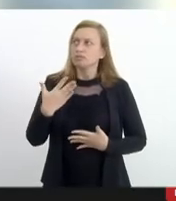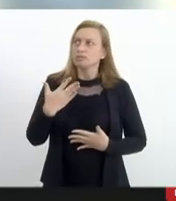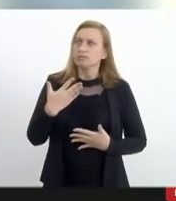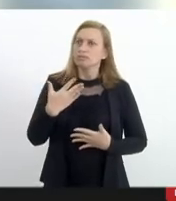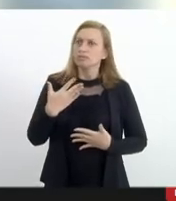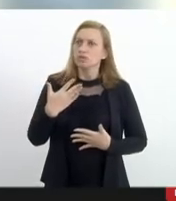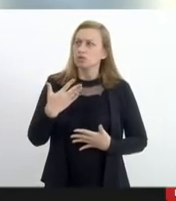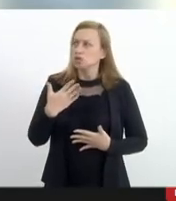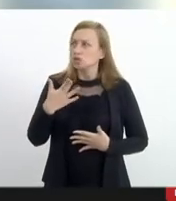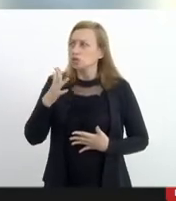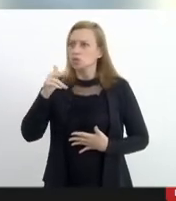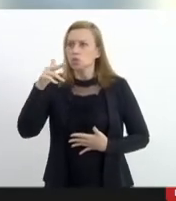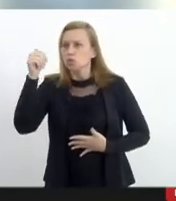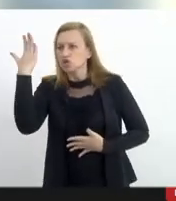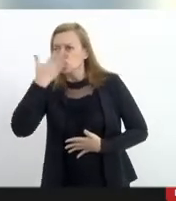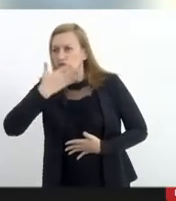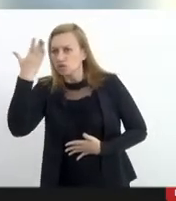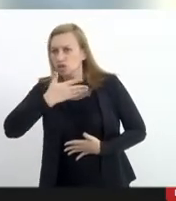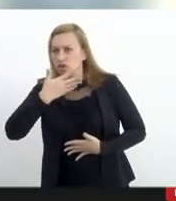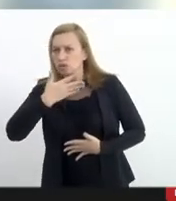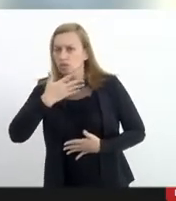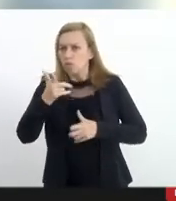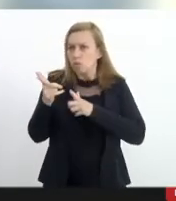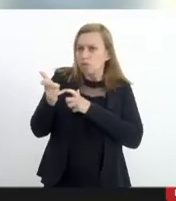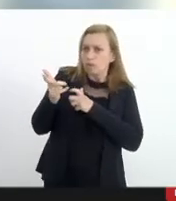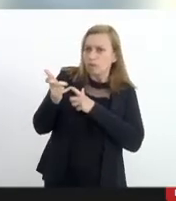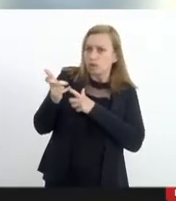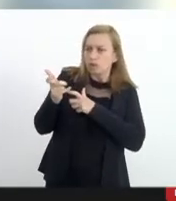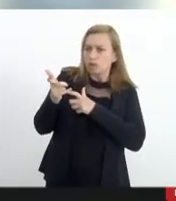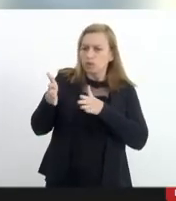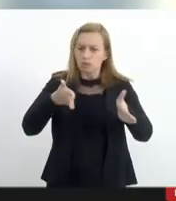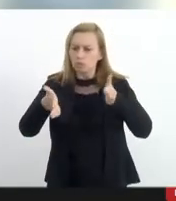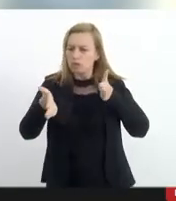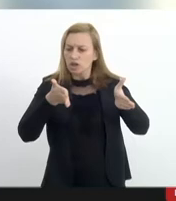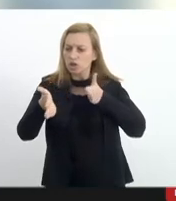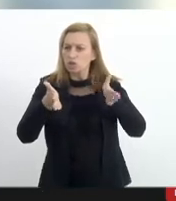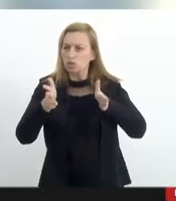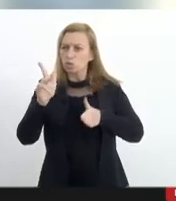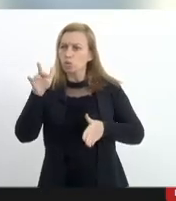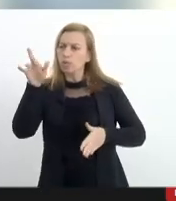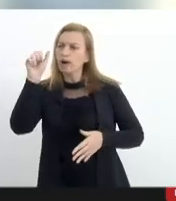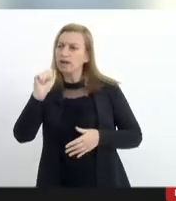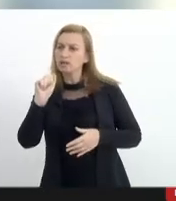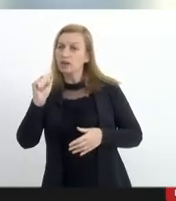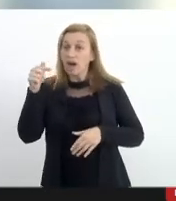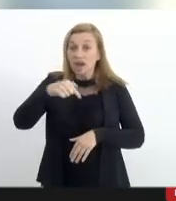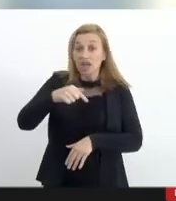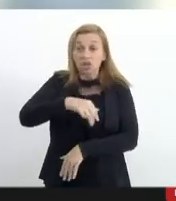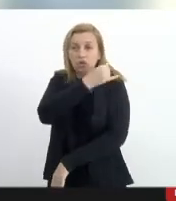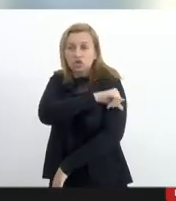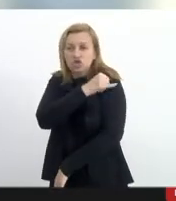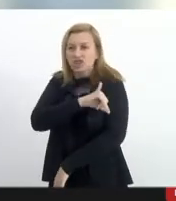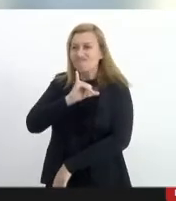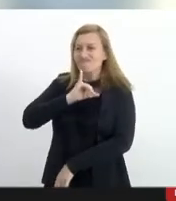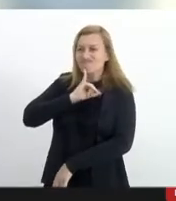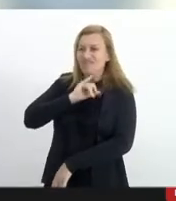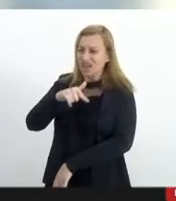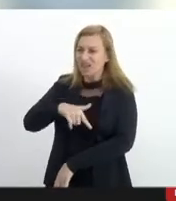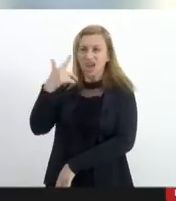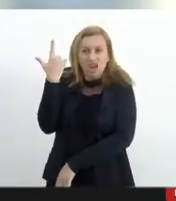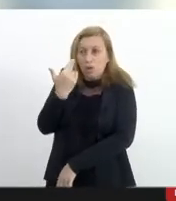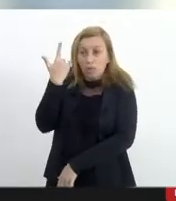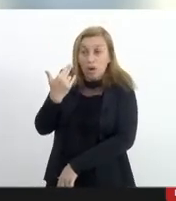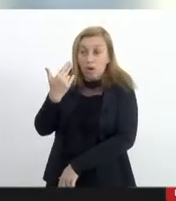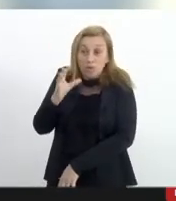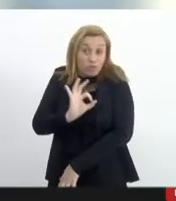porque eles nunca tinham ouvido esse armamento em perímetro urbano aqui no Rio de Janeiro infelizmente isso é comum não só para os